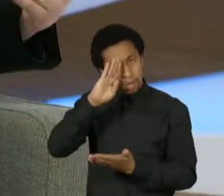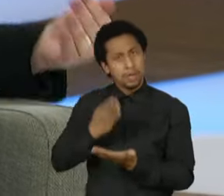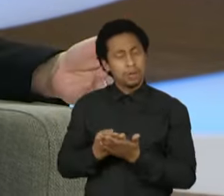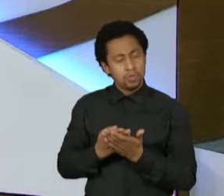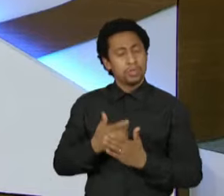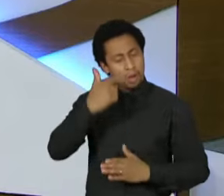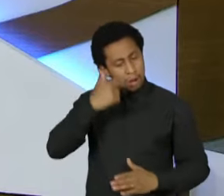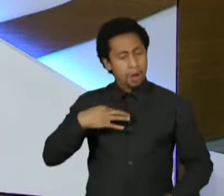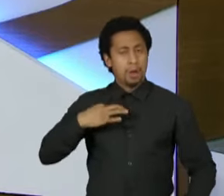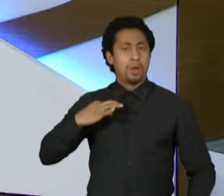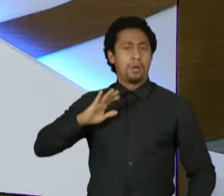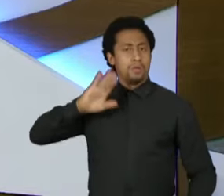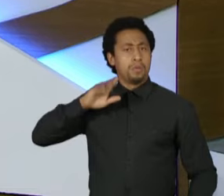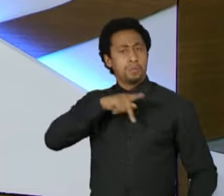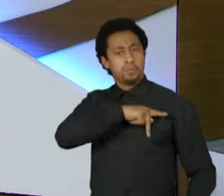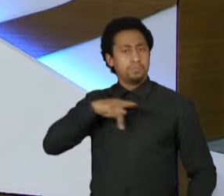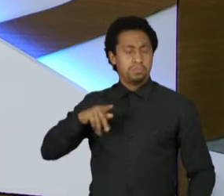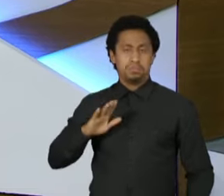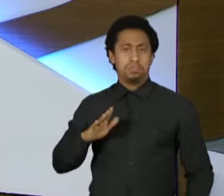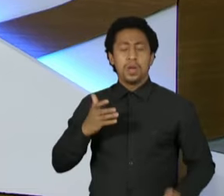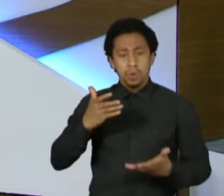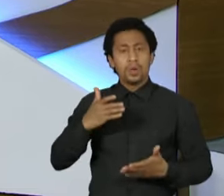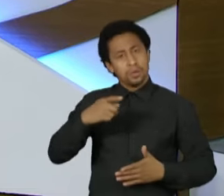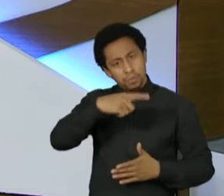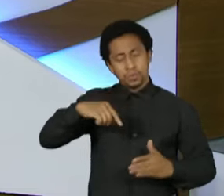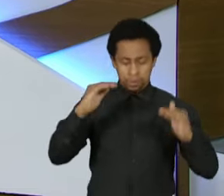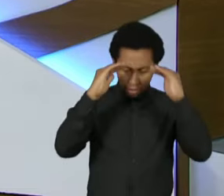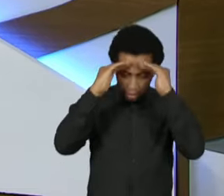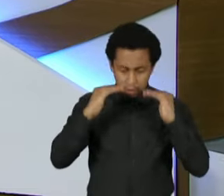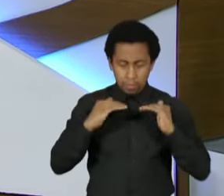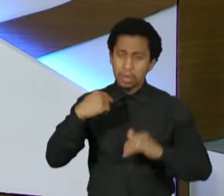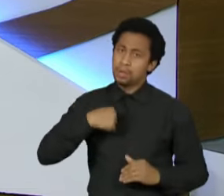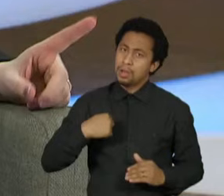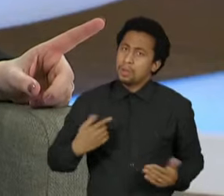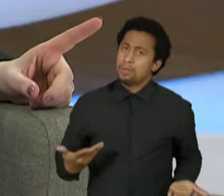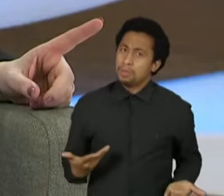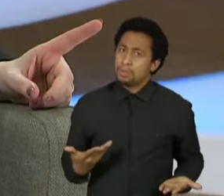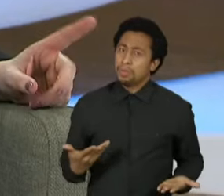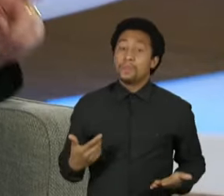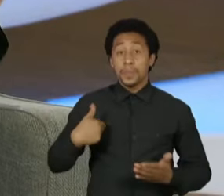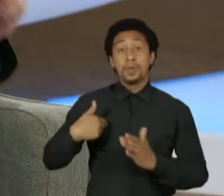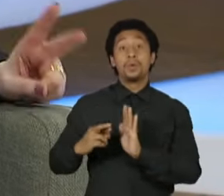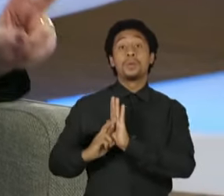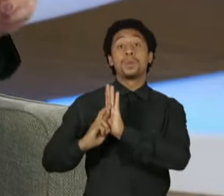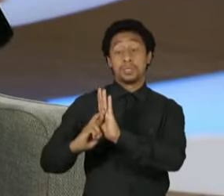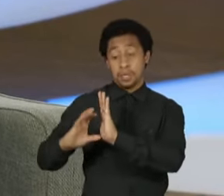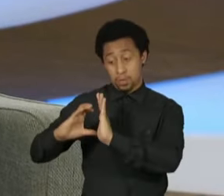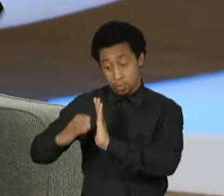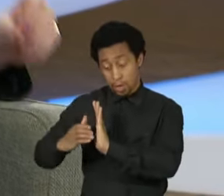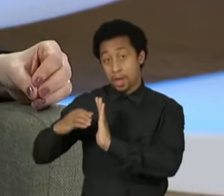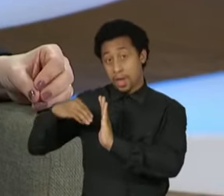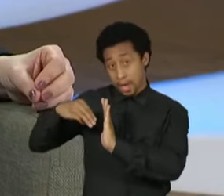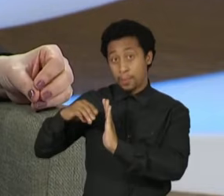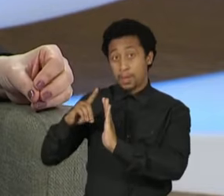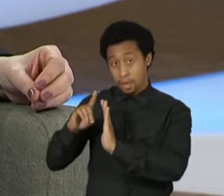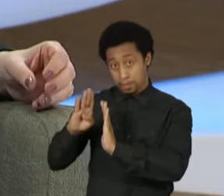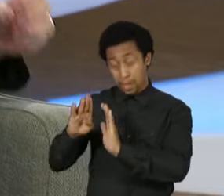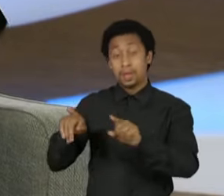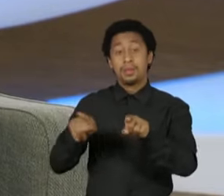Então, eu quero ser respeitada como candidata desse campo democrático, porque eu não só represento o MDB. O Cidadania é no seu